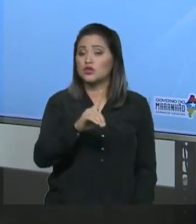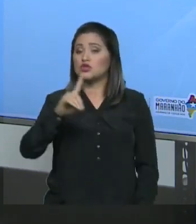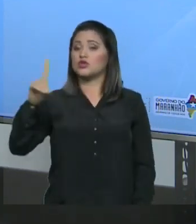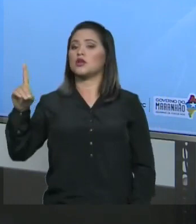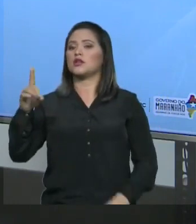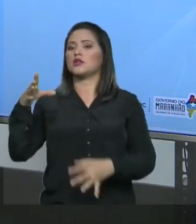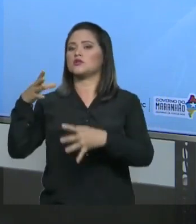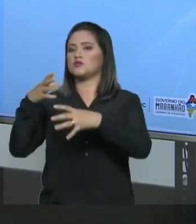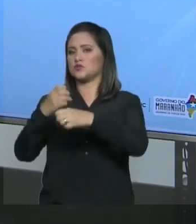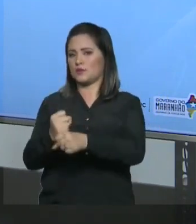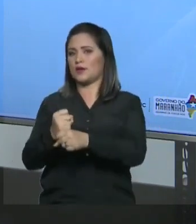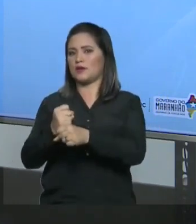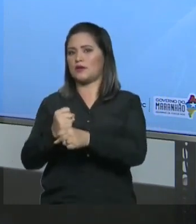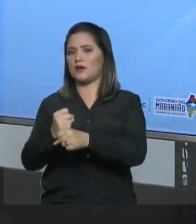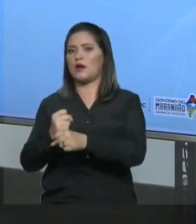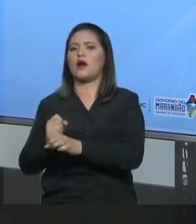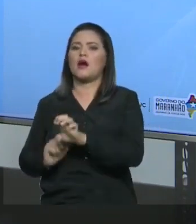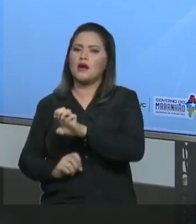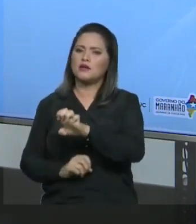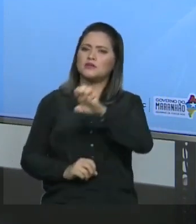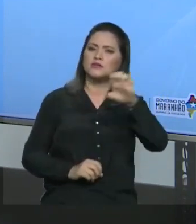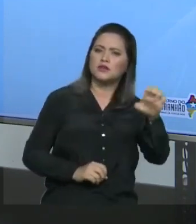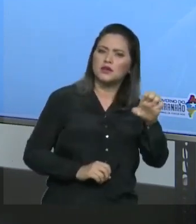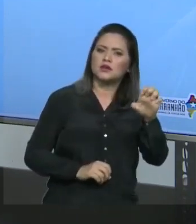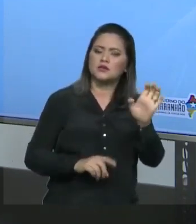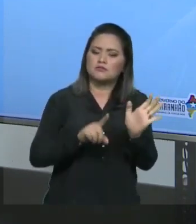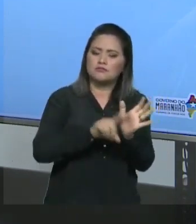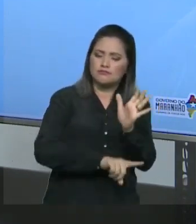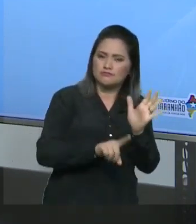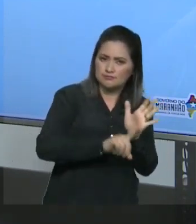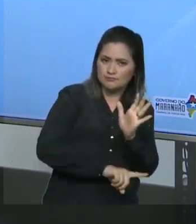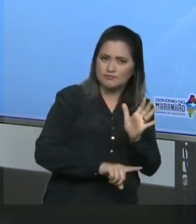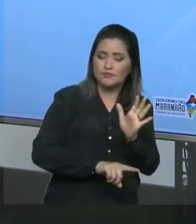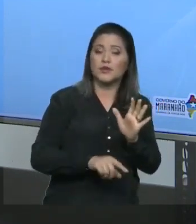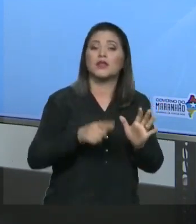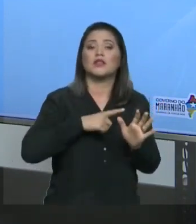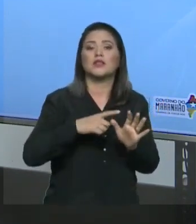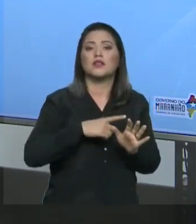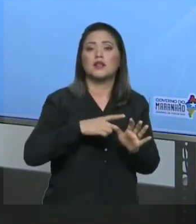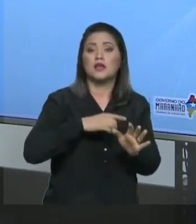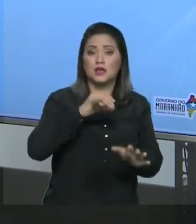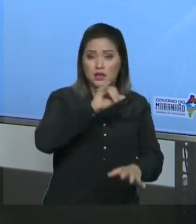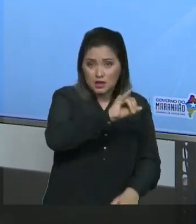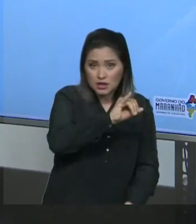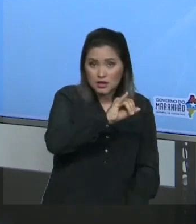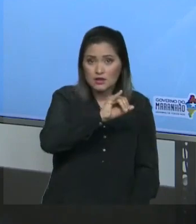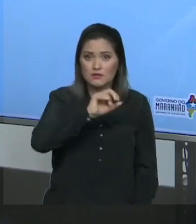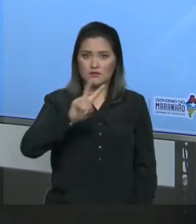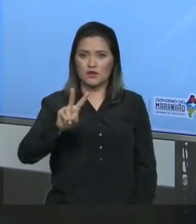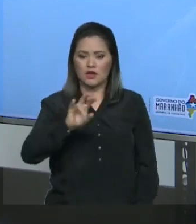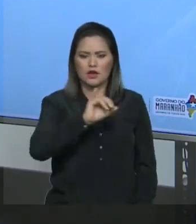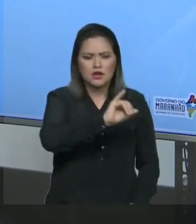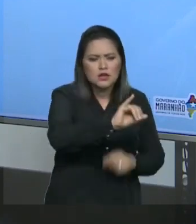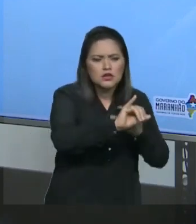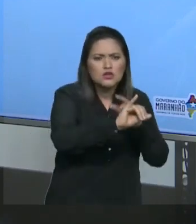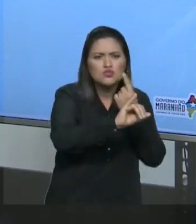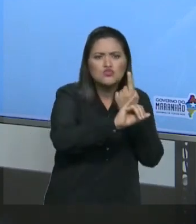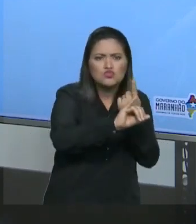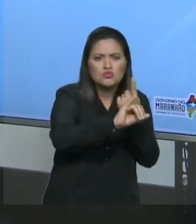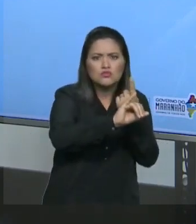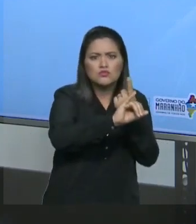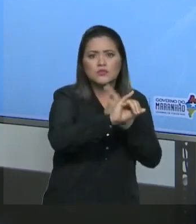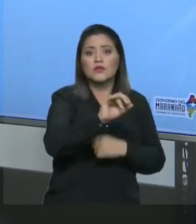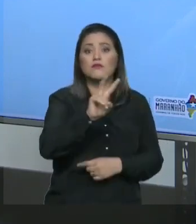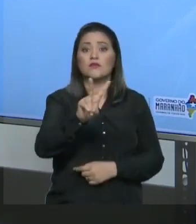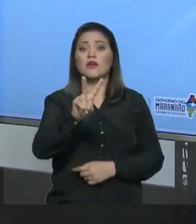esquerda, subtrai. E aí, nós temos IV. O I vale 1. O V vale 5. O I